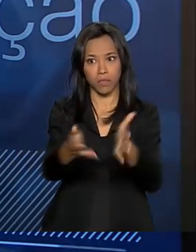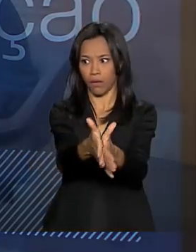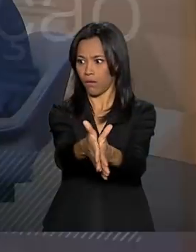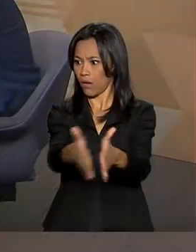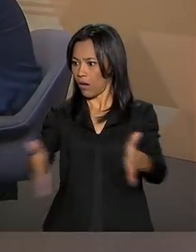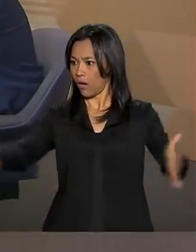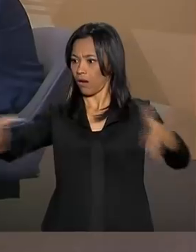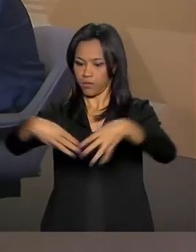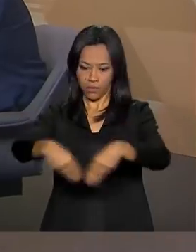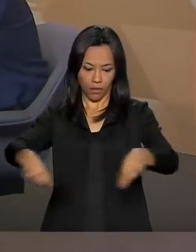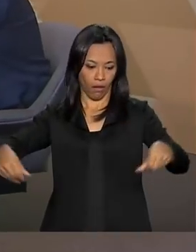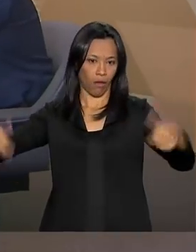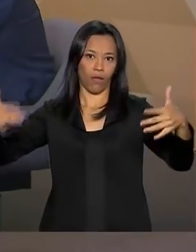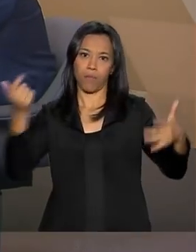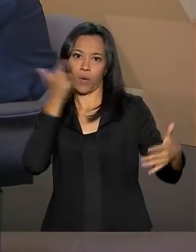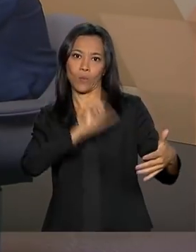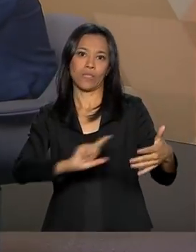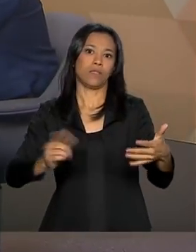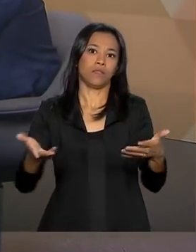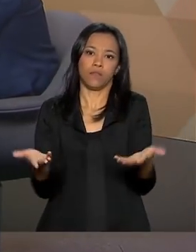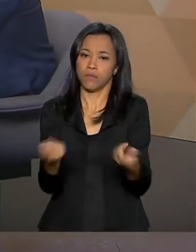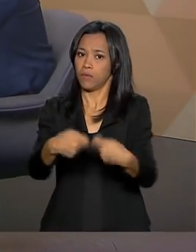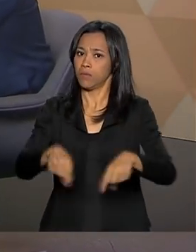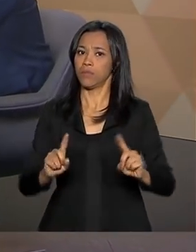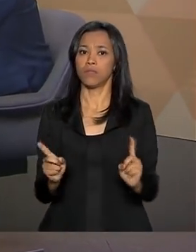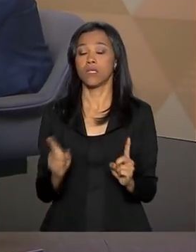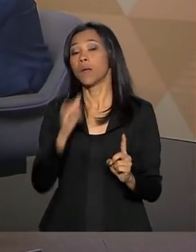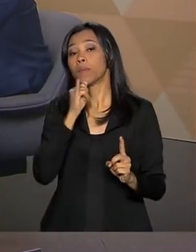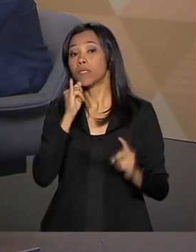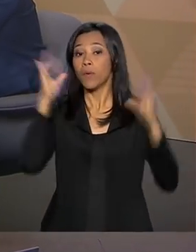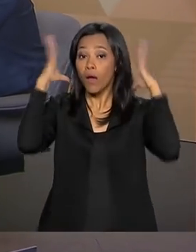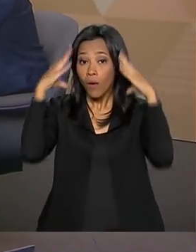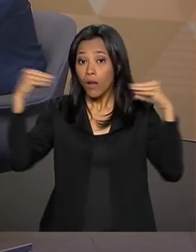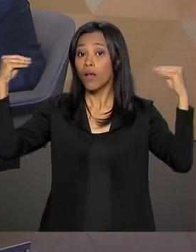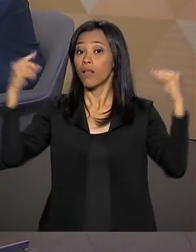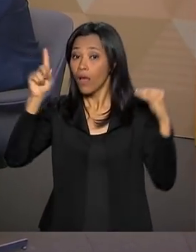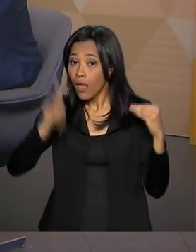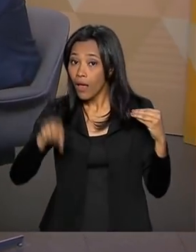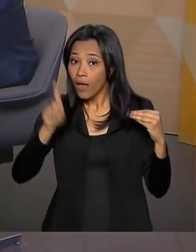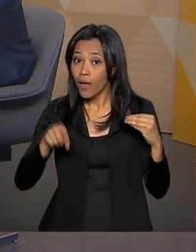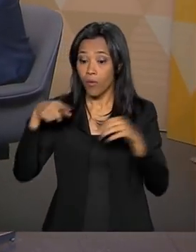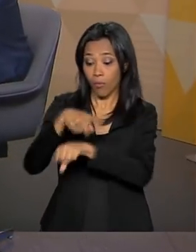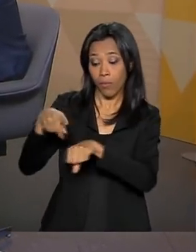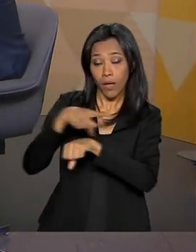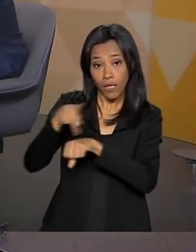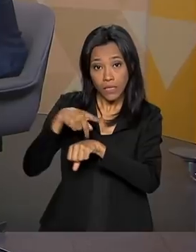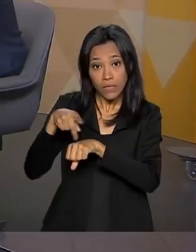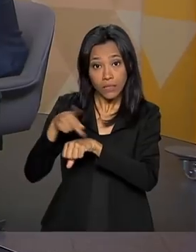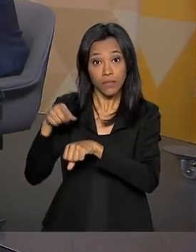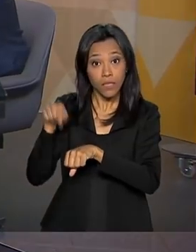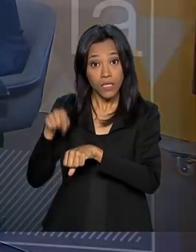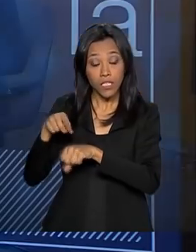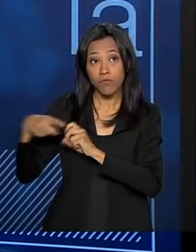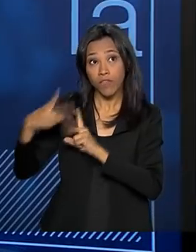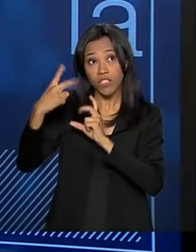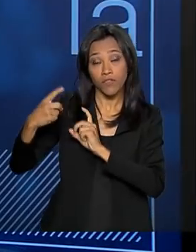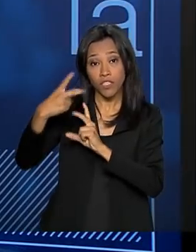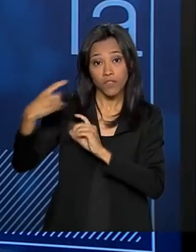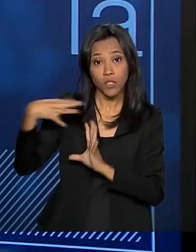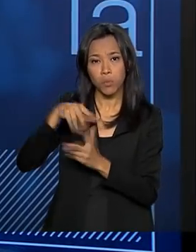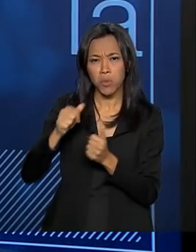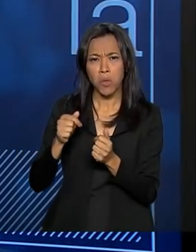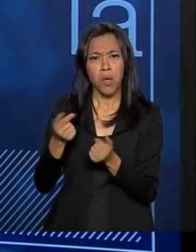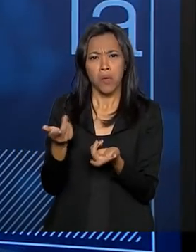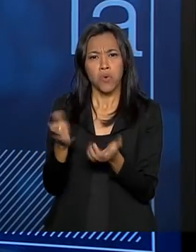propriedades para você ter alta produção e alta produtividade. A Holanda, por exemplo, é um dos maiores produtores e exportadores mundiais, usando